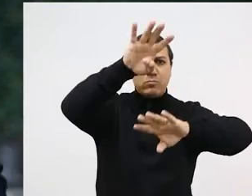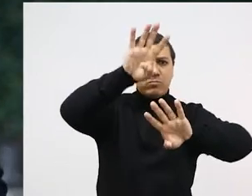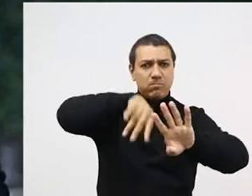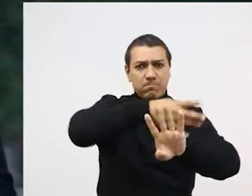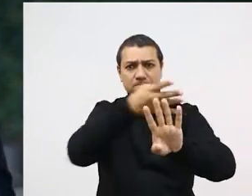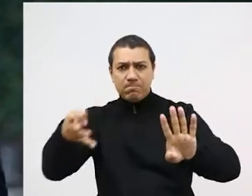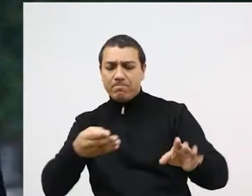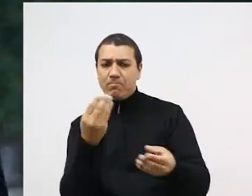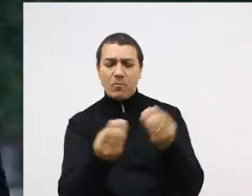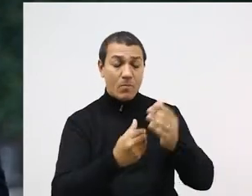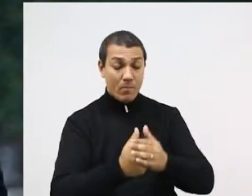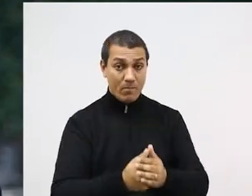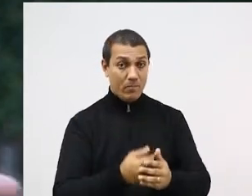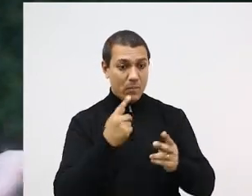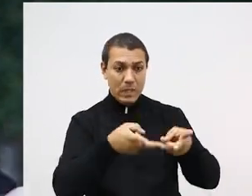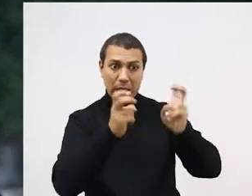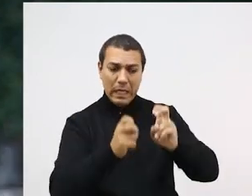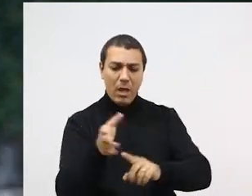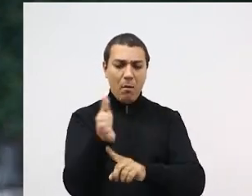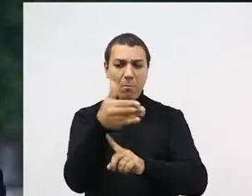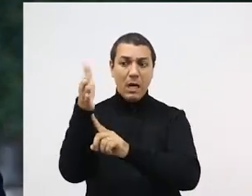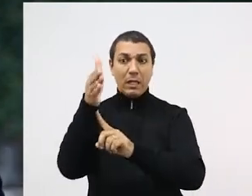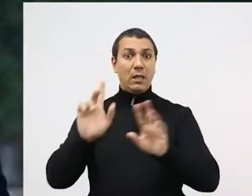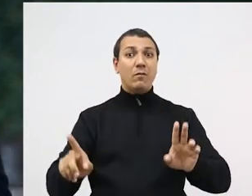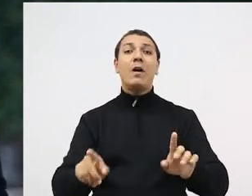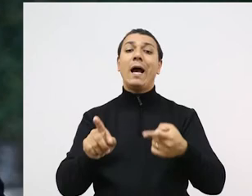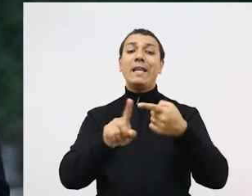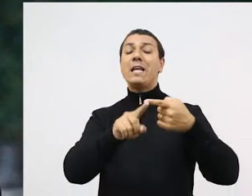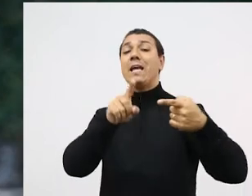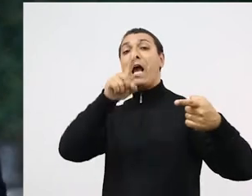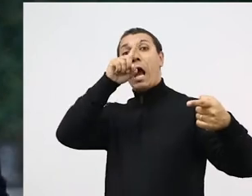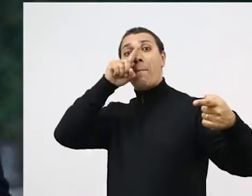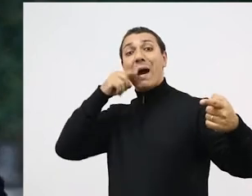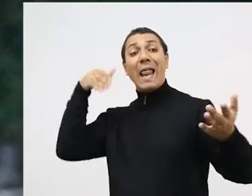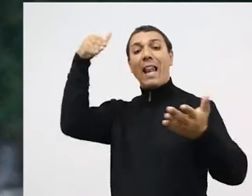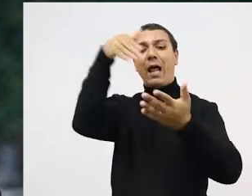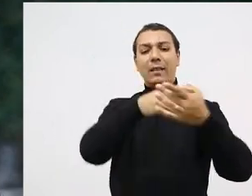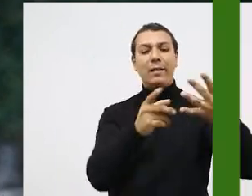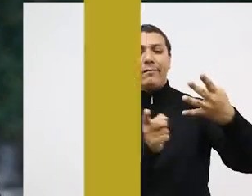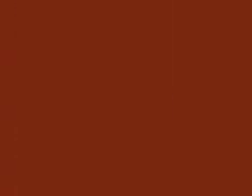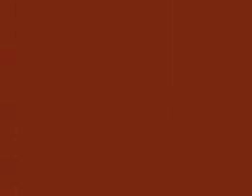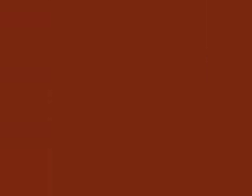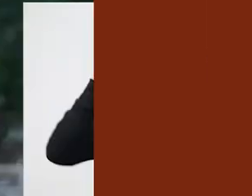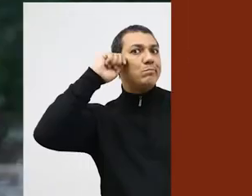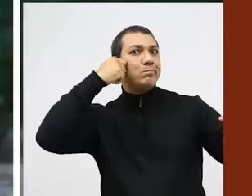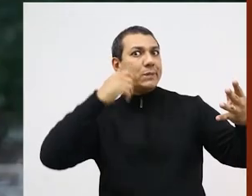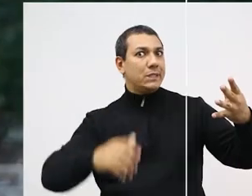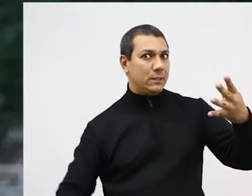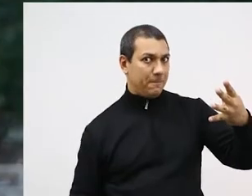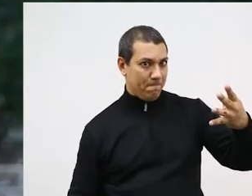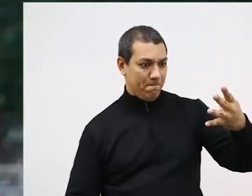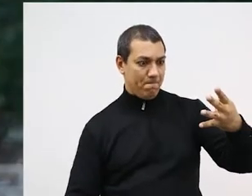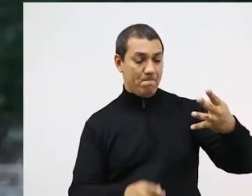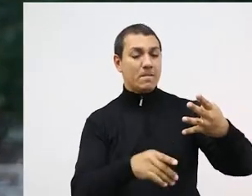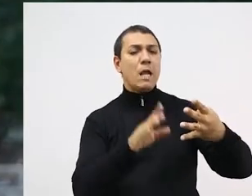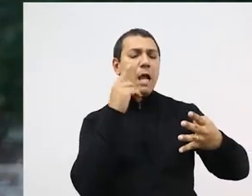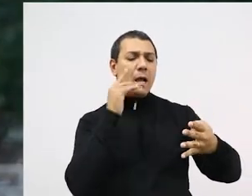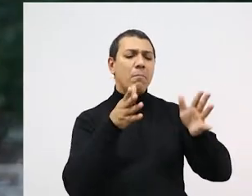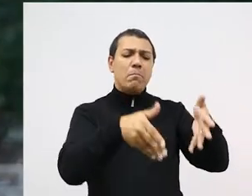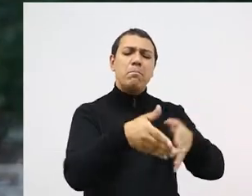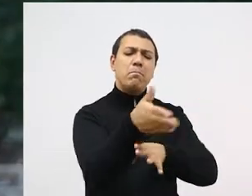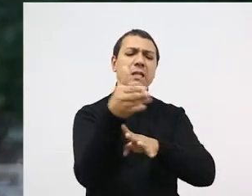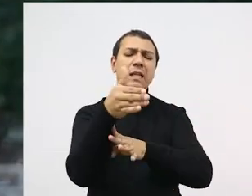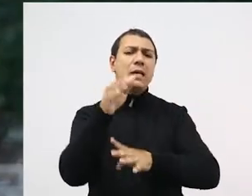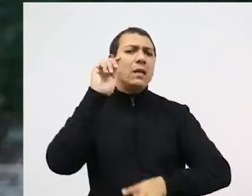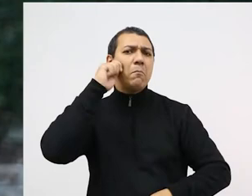indicadores também ganha uma bandeira, que vai de amarela a preta, de acordo com os números da região. A bandeira final de uma região é o resultado